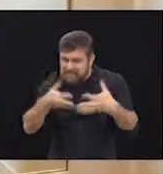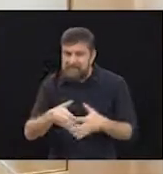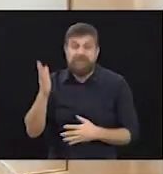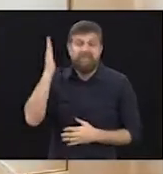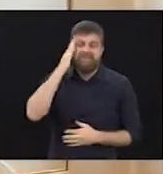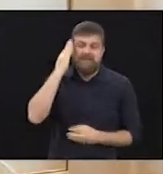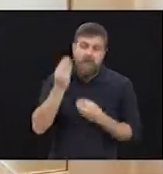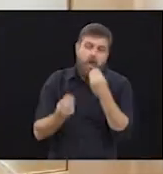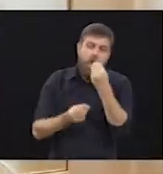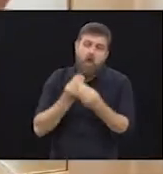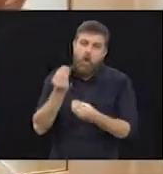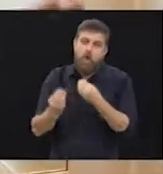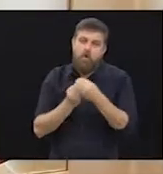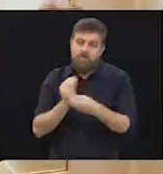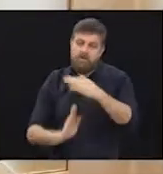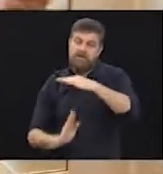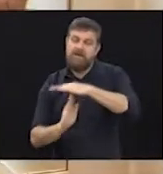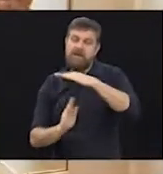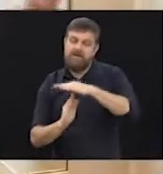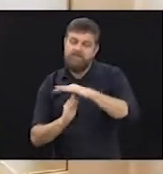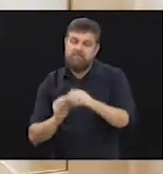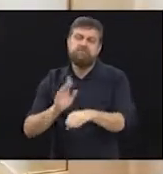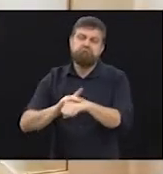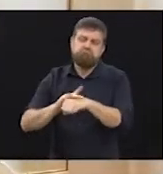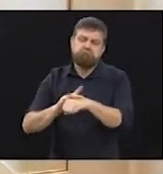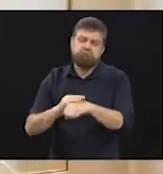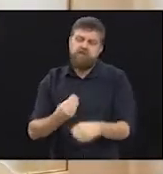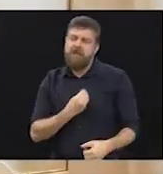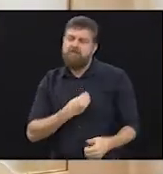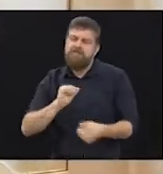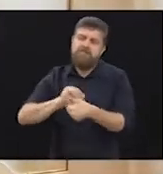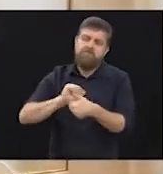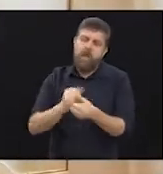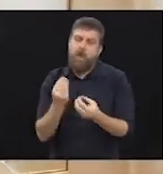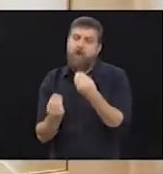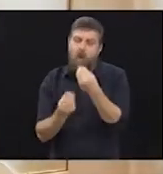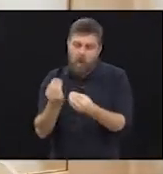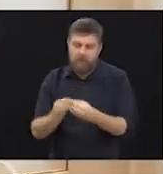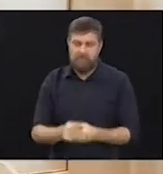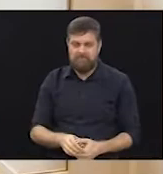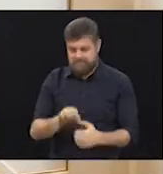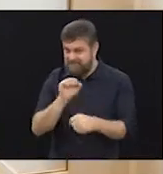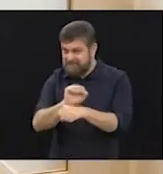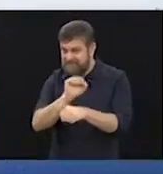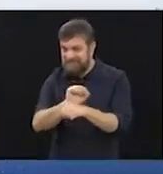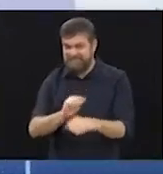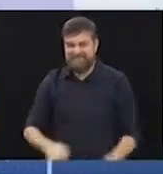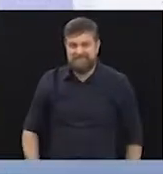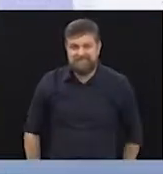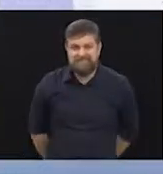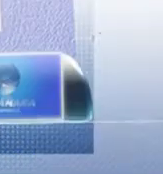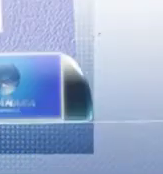saber quais são as limitações de tudo isso que a senhora falou aí até agora, tá bom? A gente já volta.